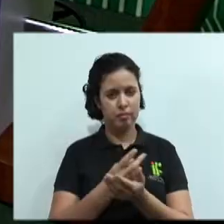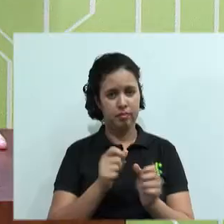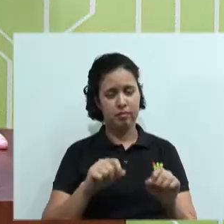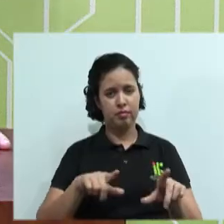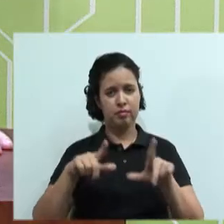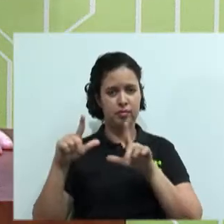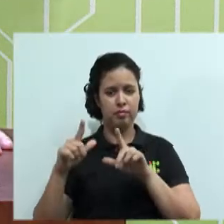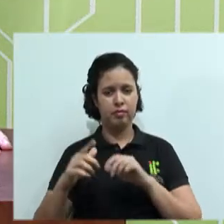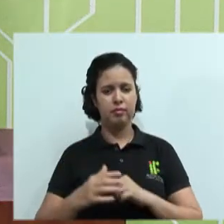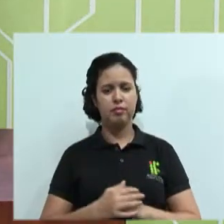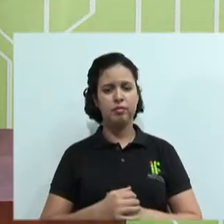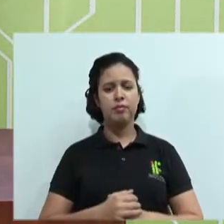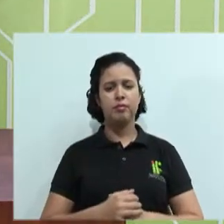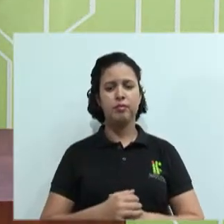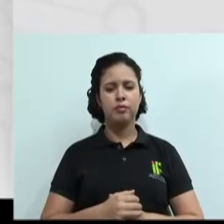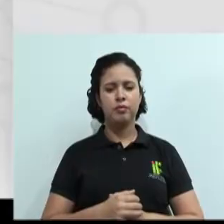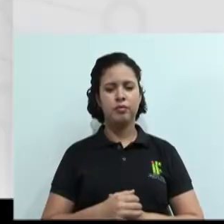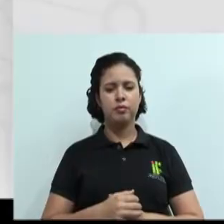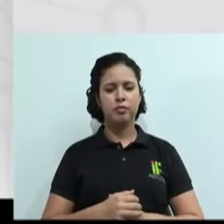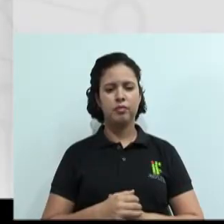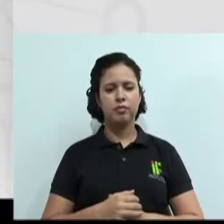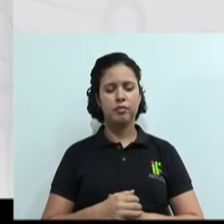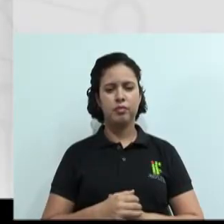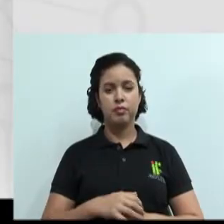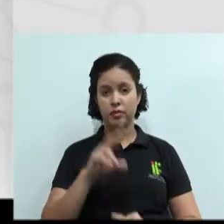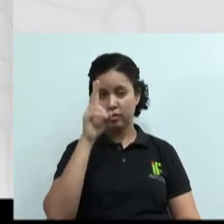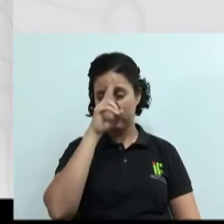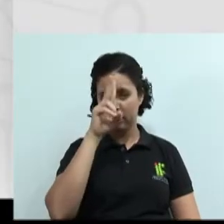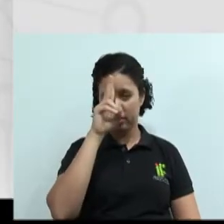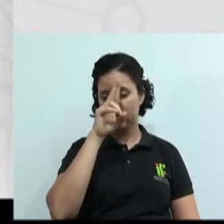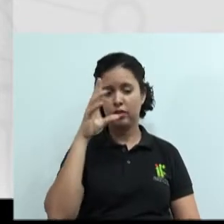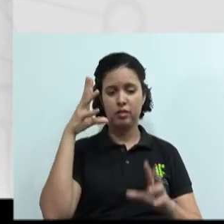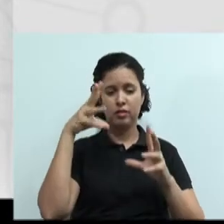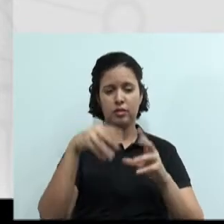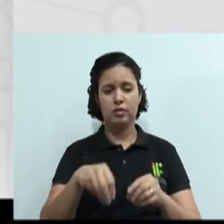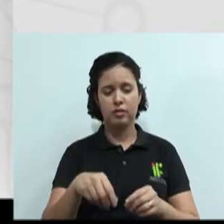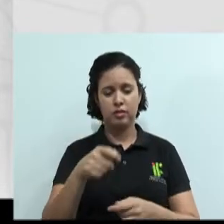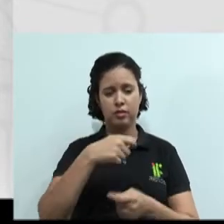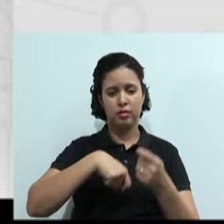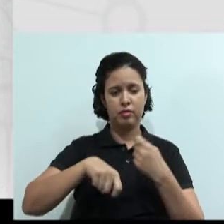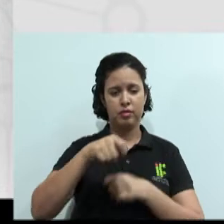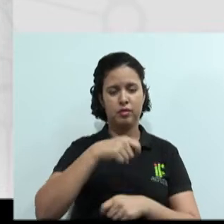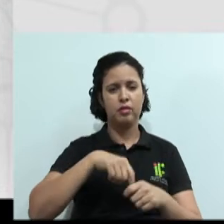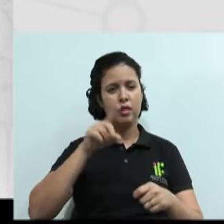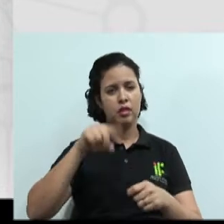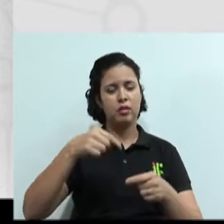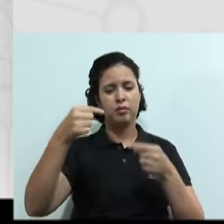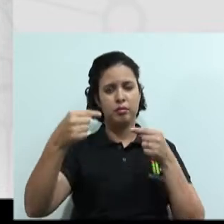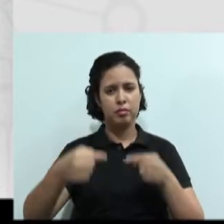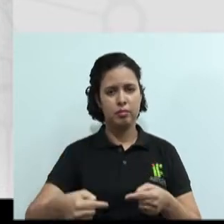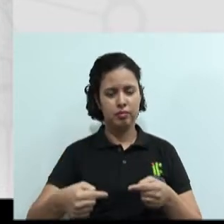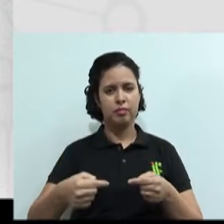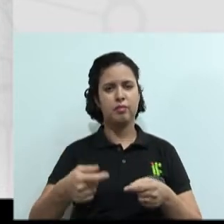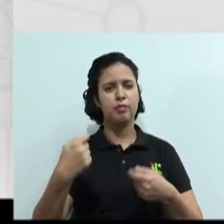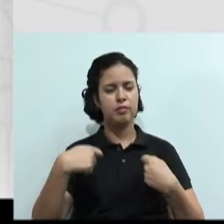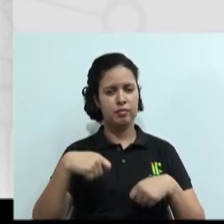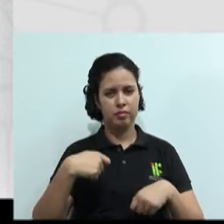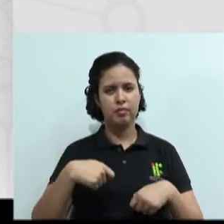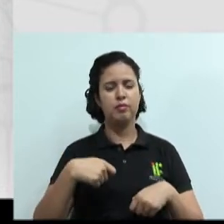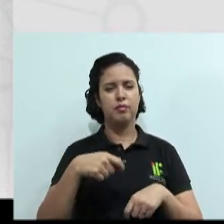os slides mais uma vez. Lembre-se que toda negociação é um conflito que deve ser bem